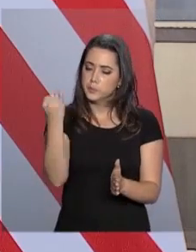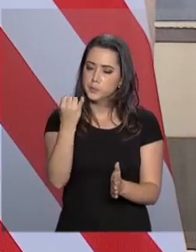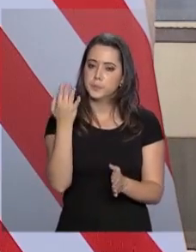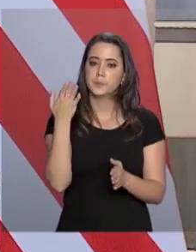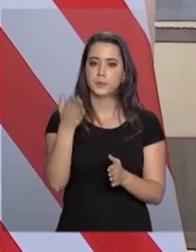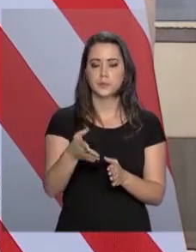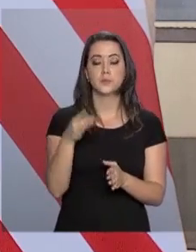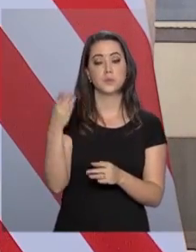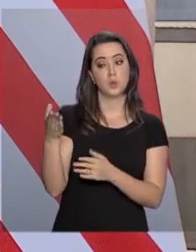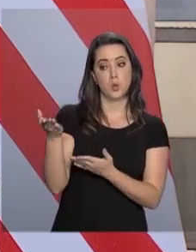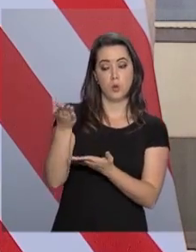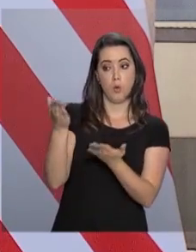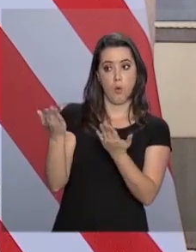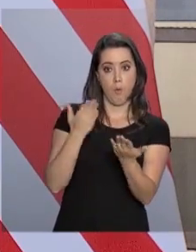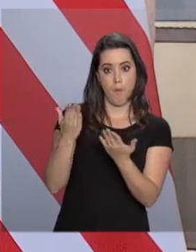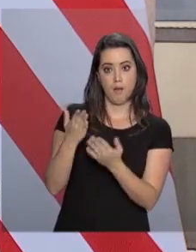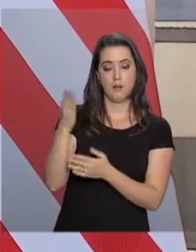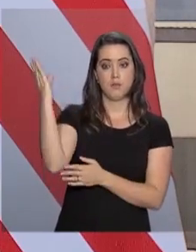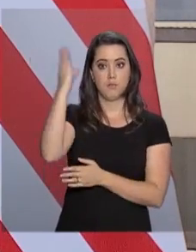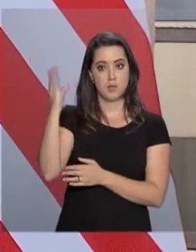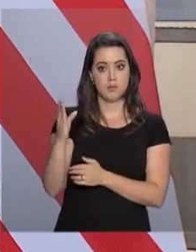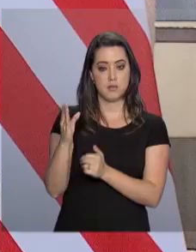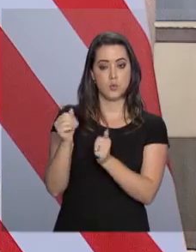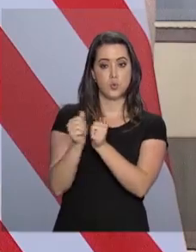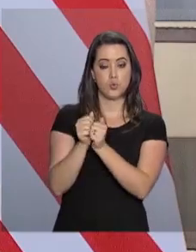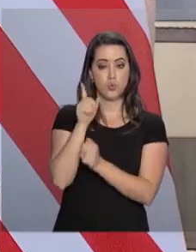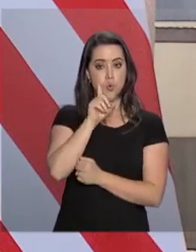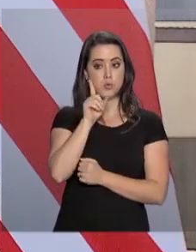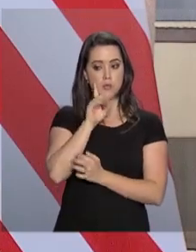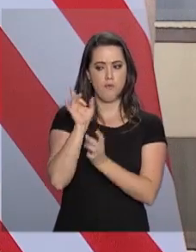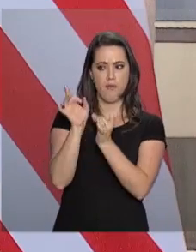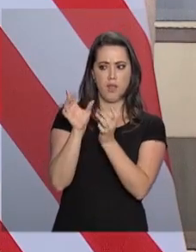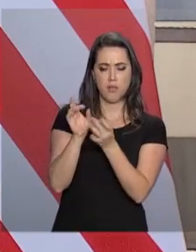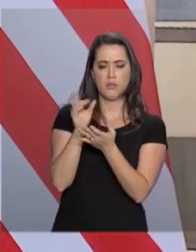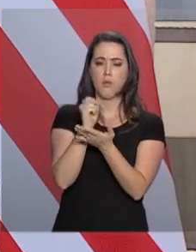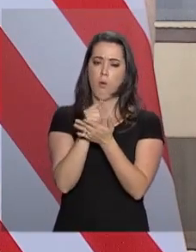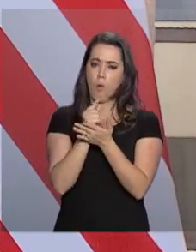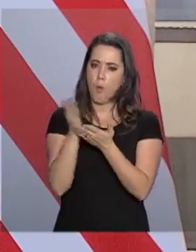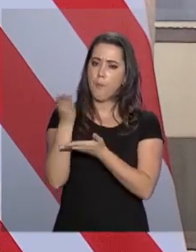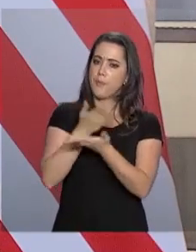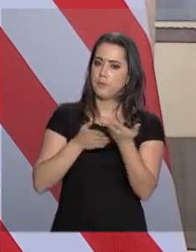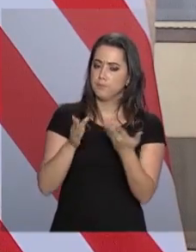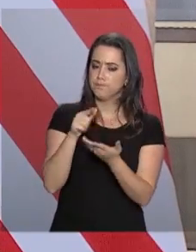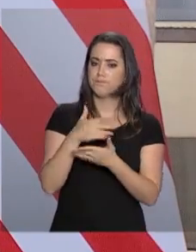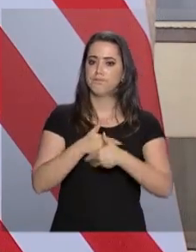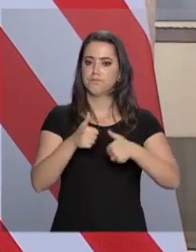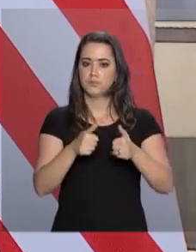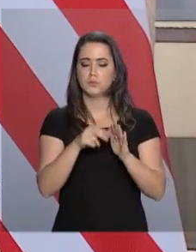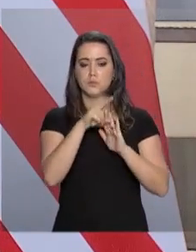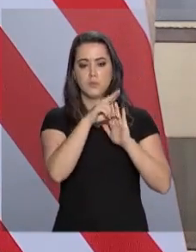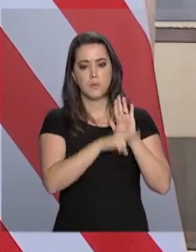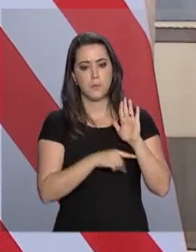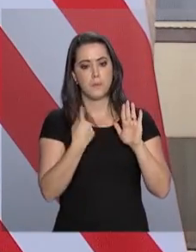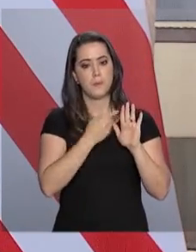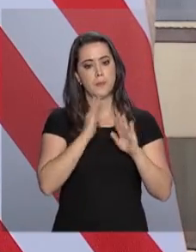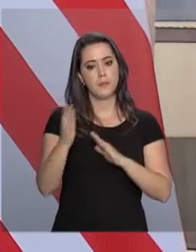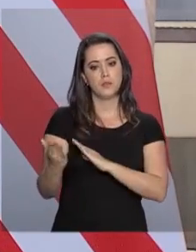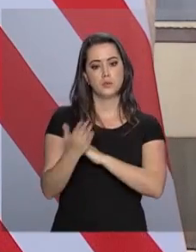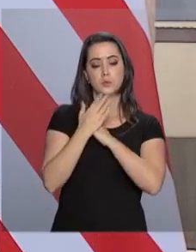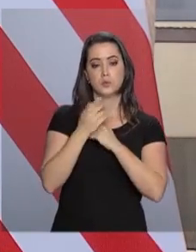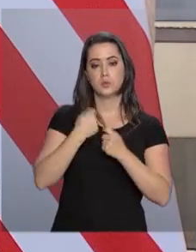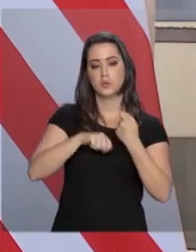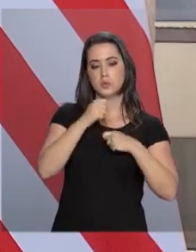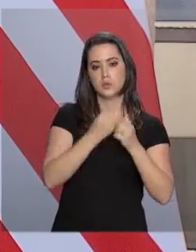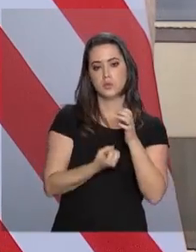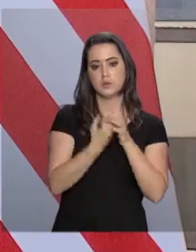certeza, na relação entre o Brasil e os Estados Unidos, uma etapa que vai criar instrumentos concretos que vão ajudar a nossa economia, no caso do